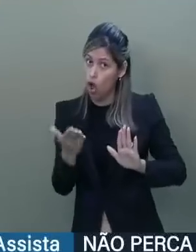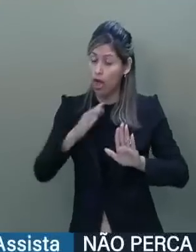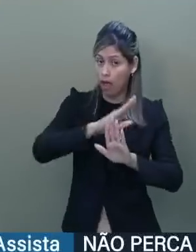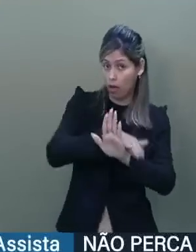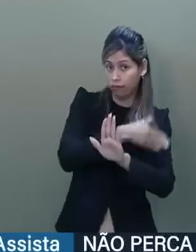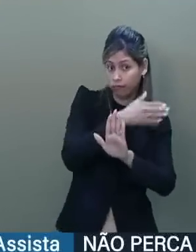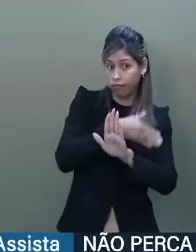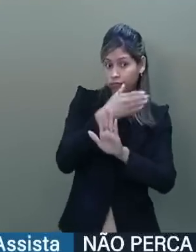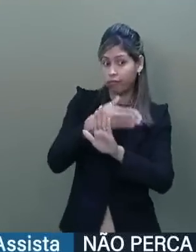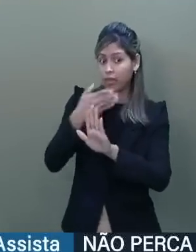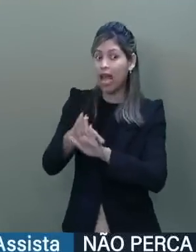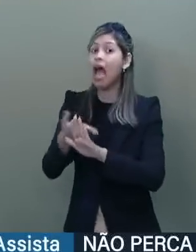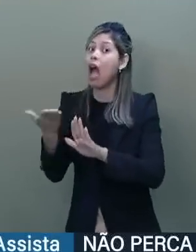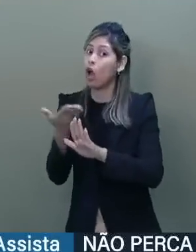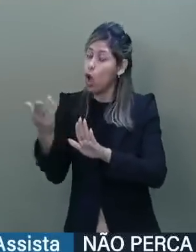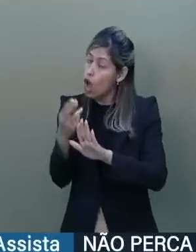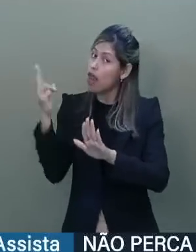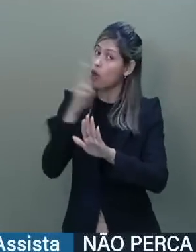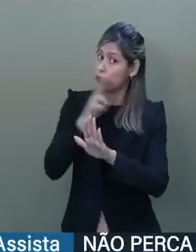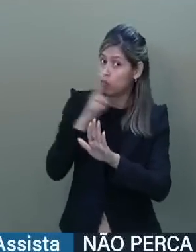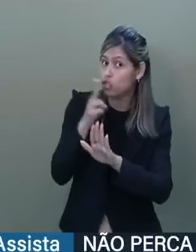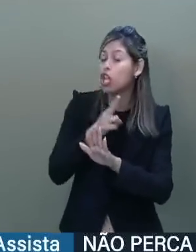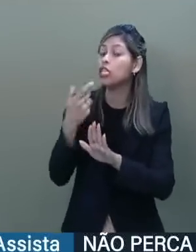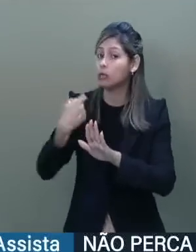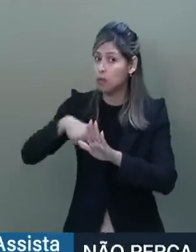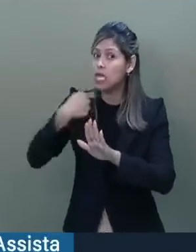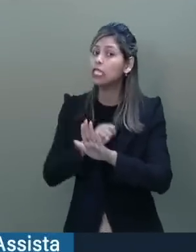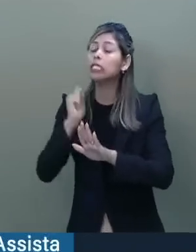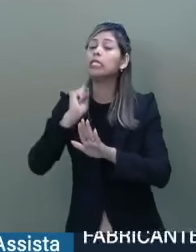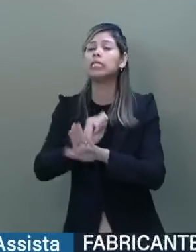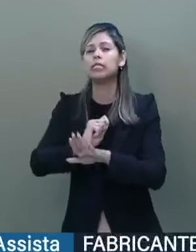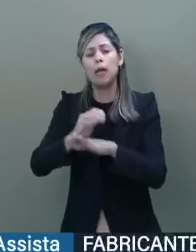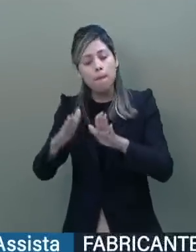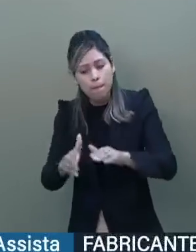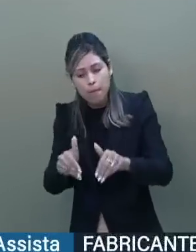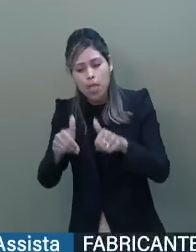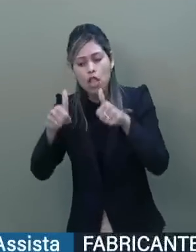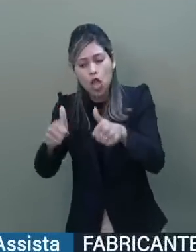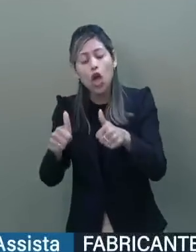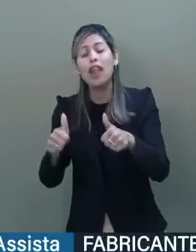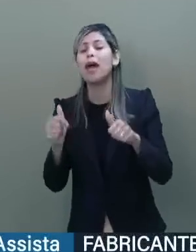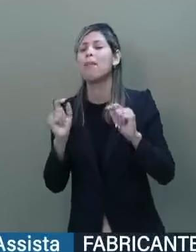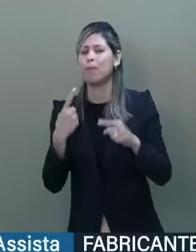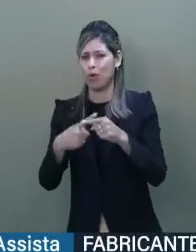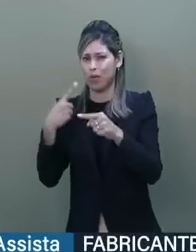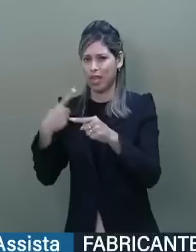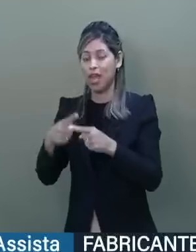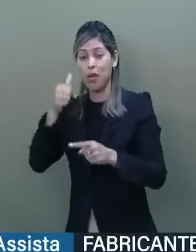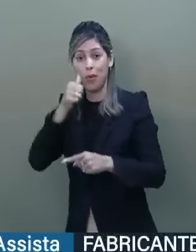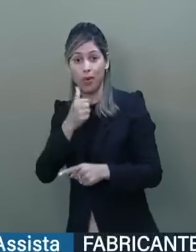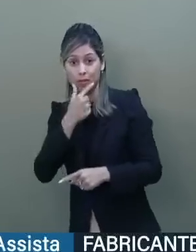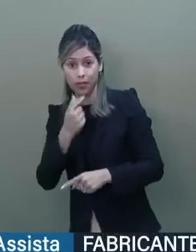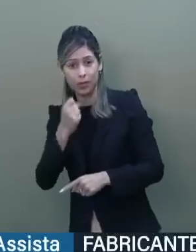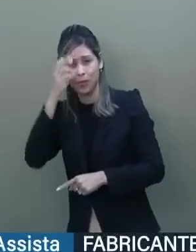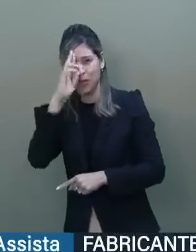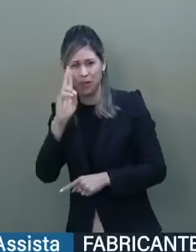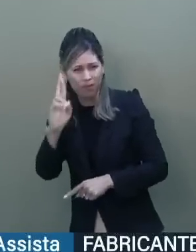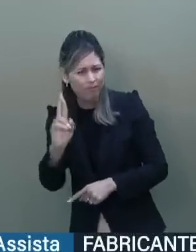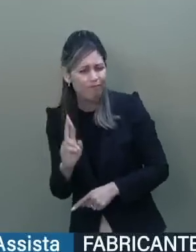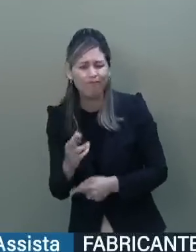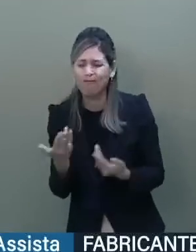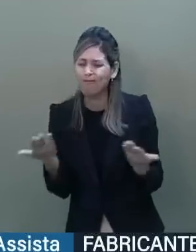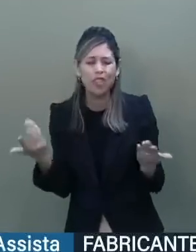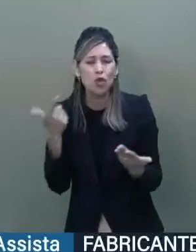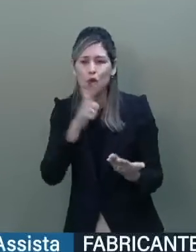retirá-las urgentemente. Diante da fome e da miséria, senhoras e senhores, não sobrevivem à dignidade